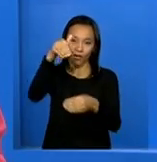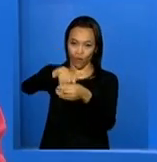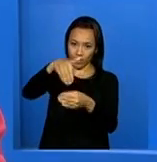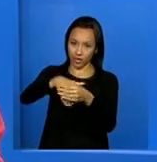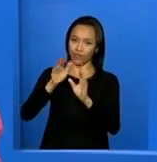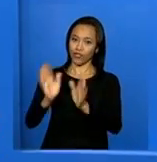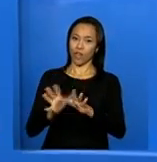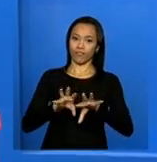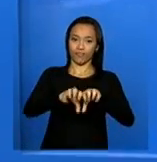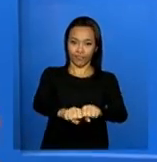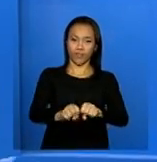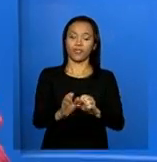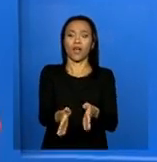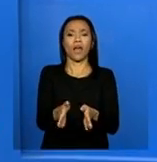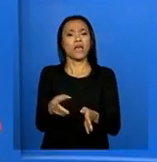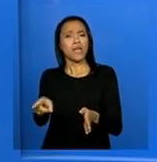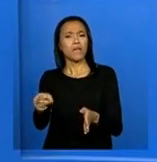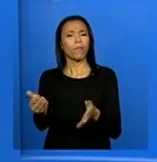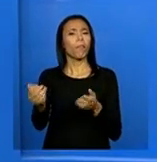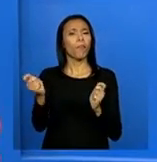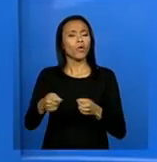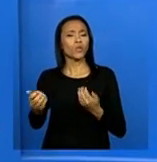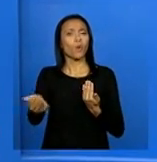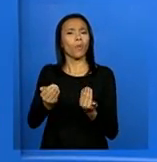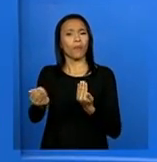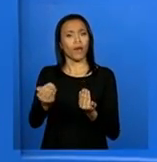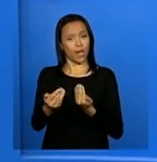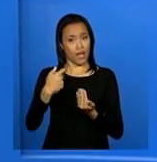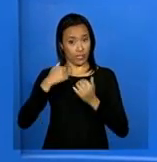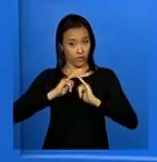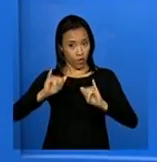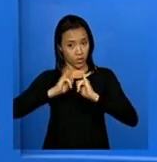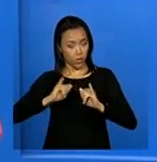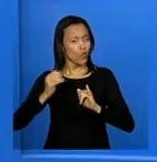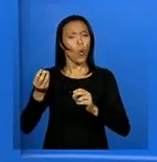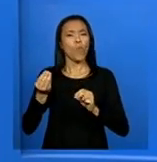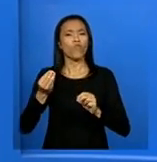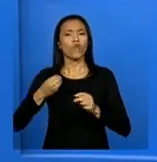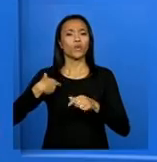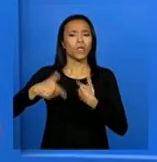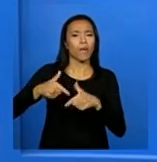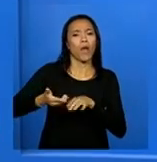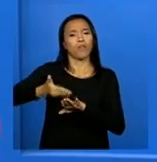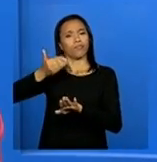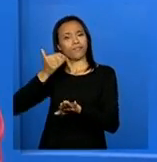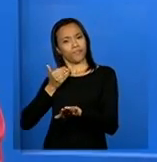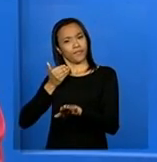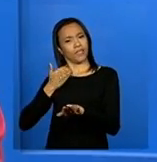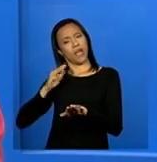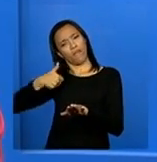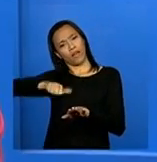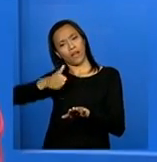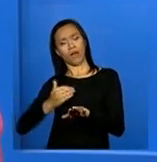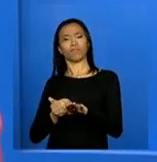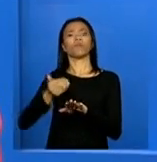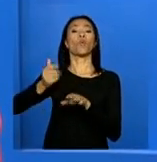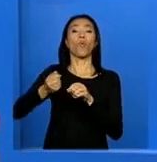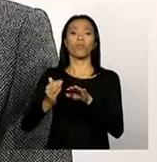prefeito, mas ele pode comparar esses dados e ver o seu andamento, ver o que falta fazer? Seria mais ou menos assim?